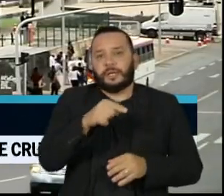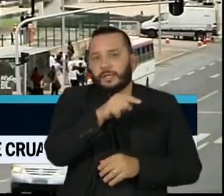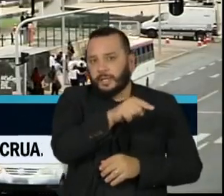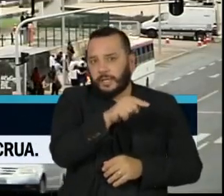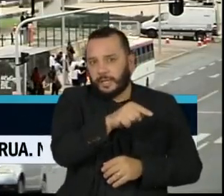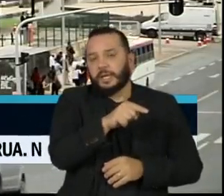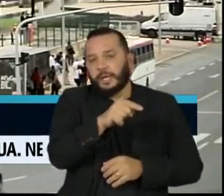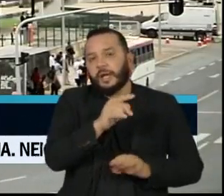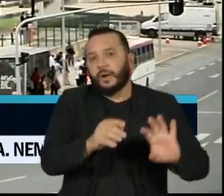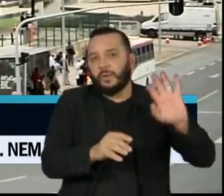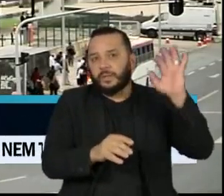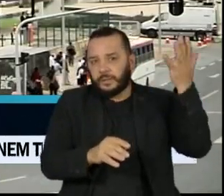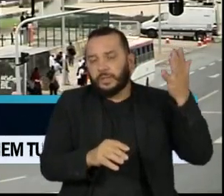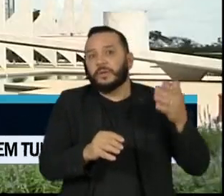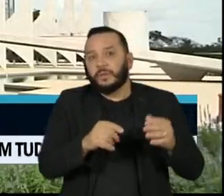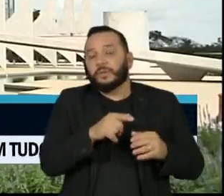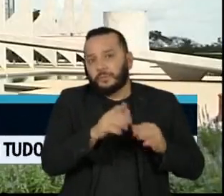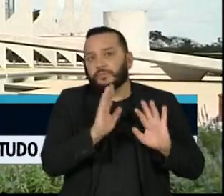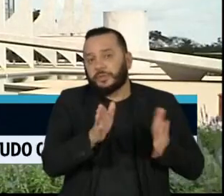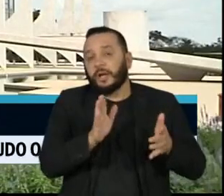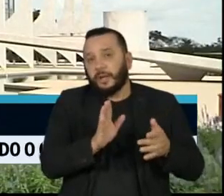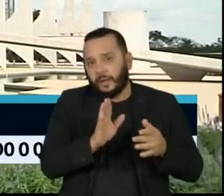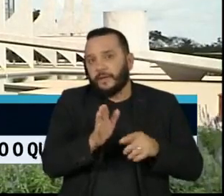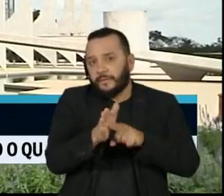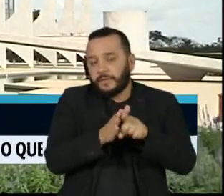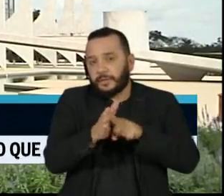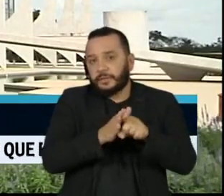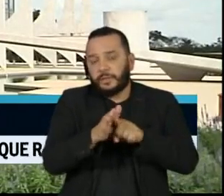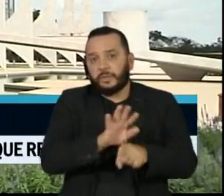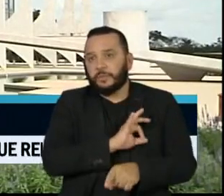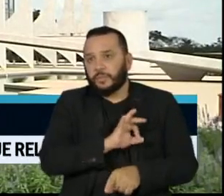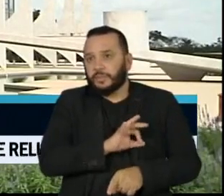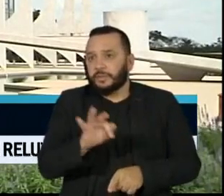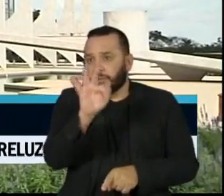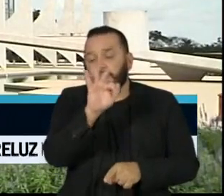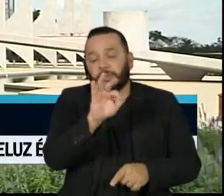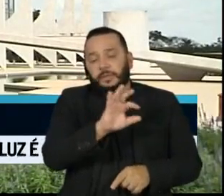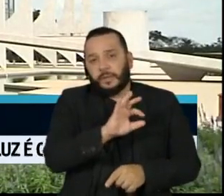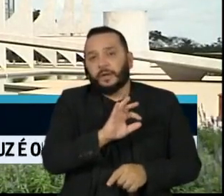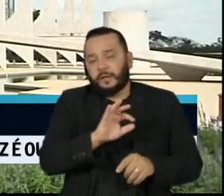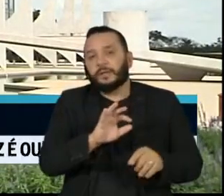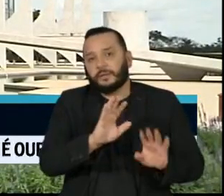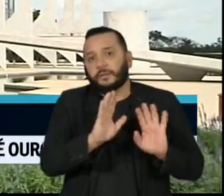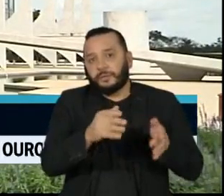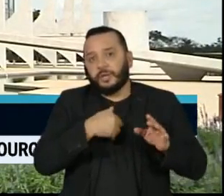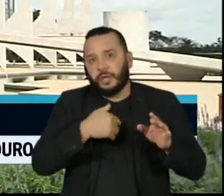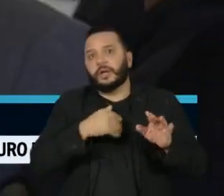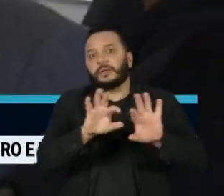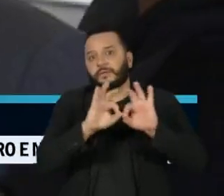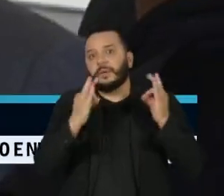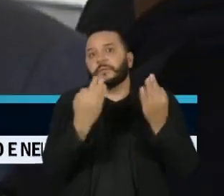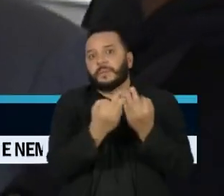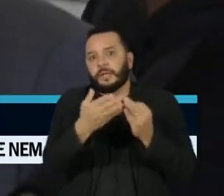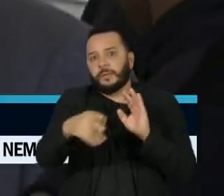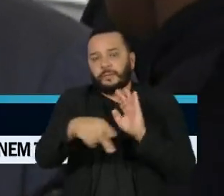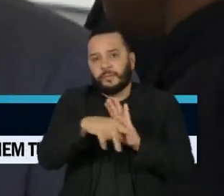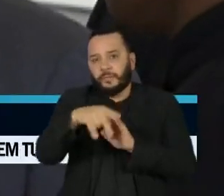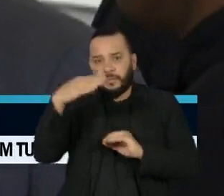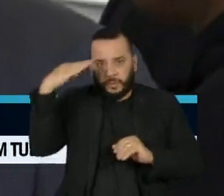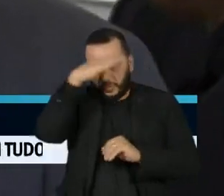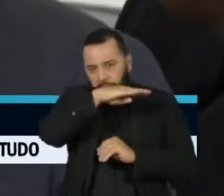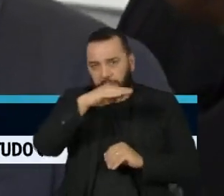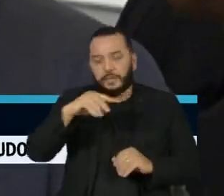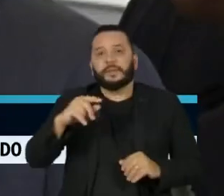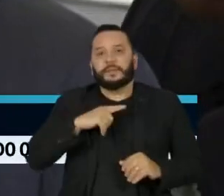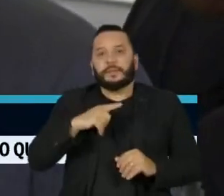sob investigação da família Bolsonaro, se utilizando do recurso exatamente de pulverização de recursos. A gente tem o caso das